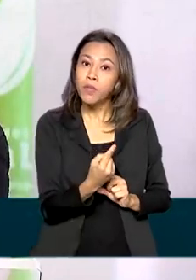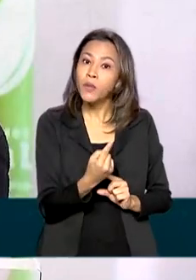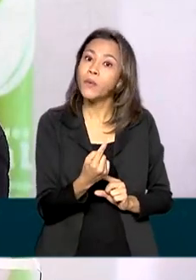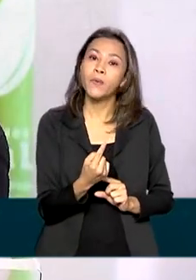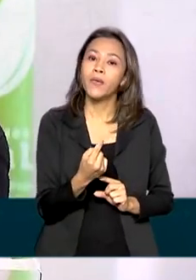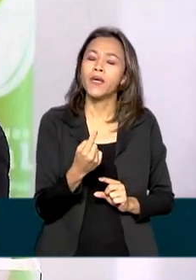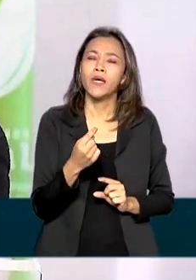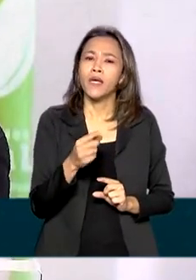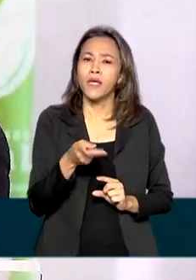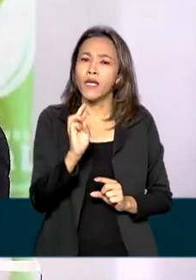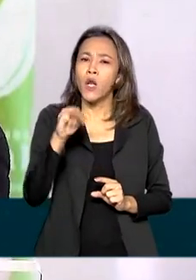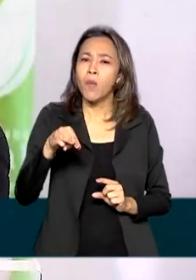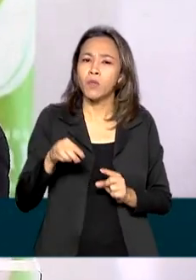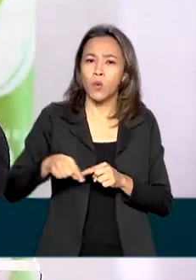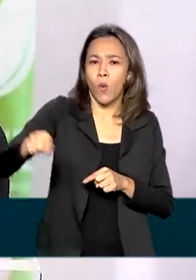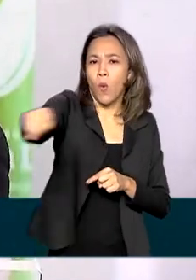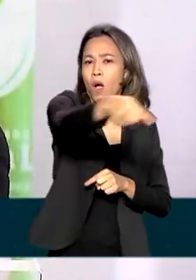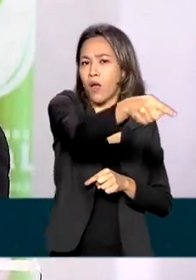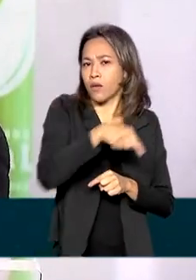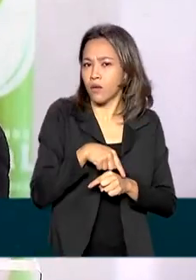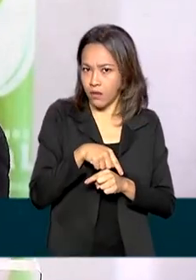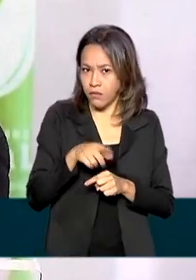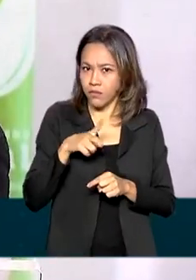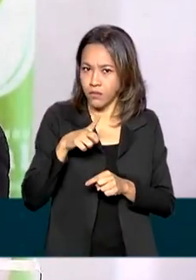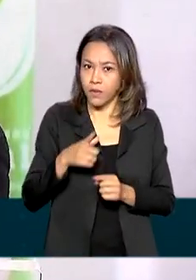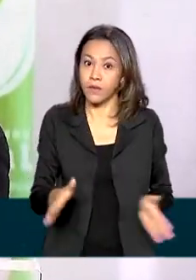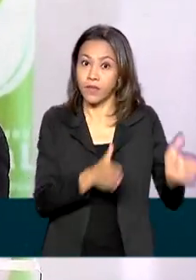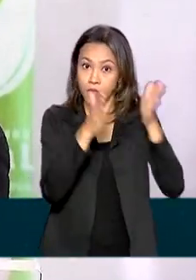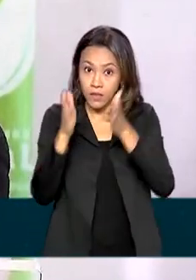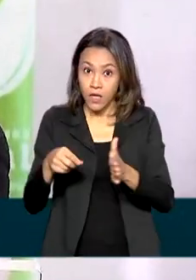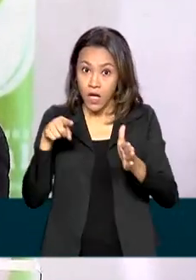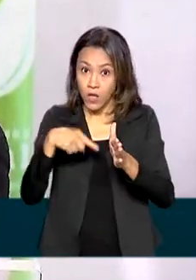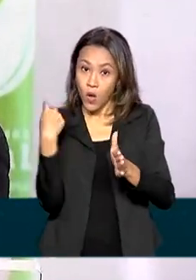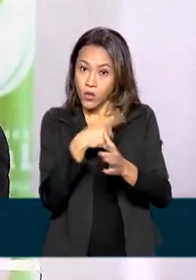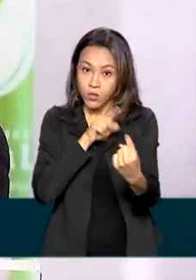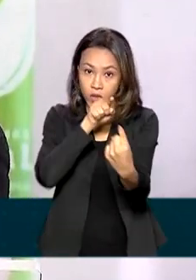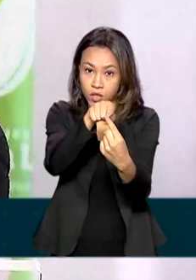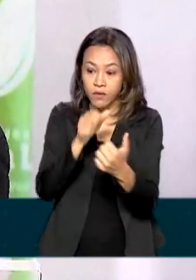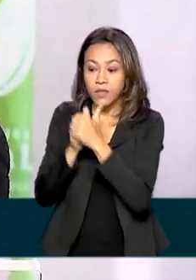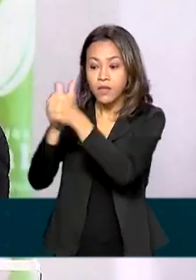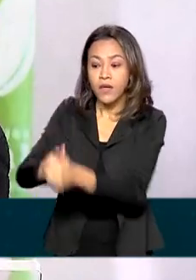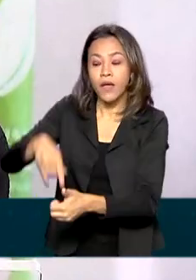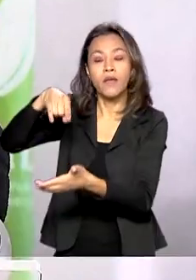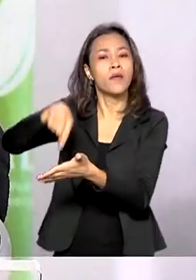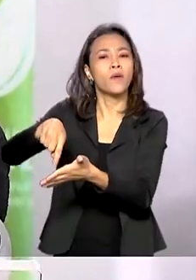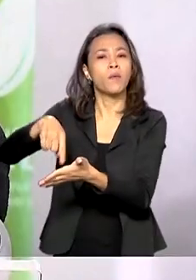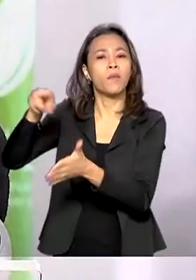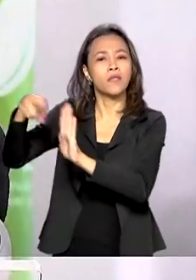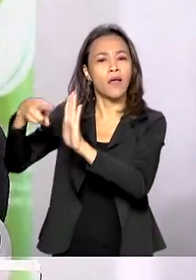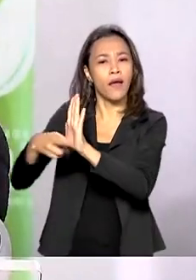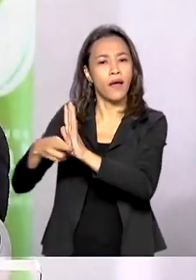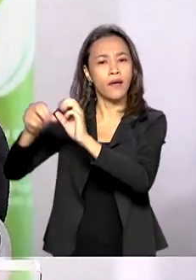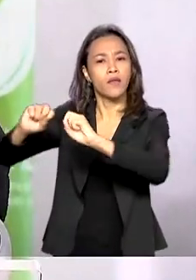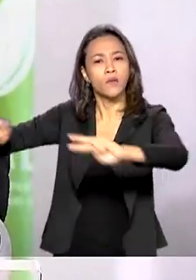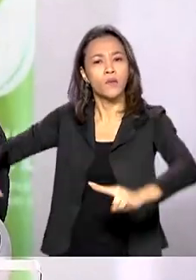A nossa meta é aquela que está colocada no Acordo de Paris, que em 2030 não pode ter mais desmatamento ilegal.